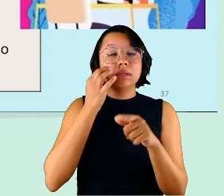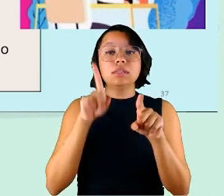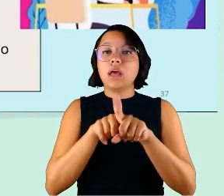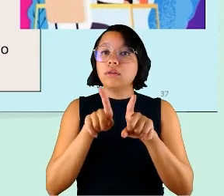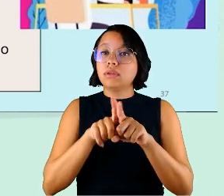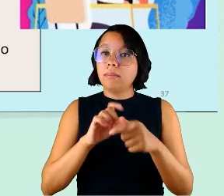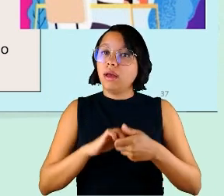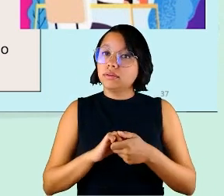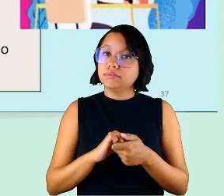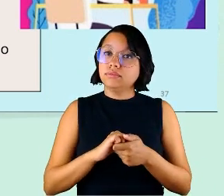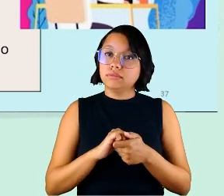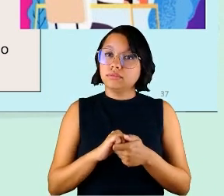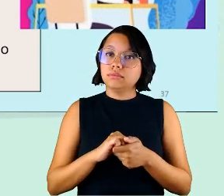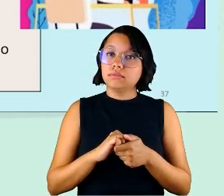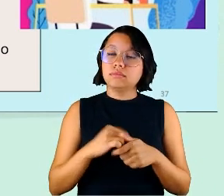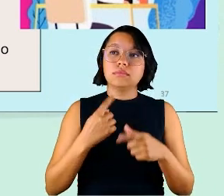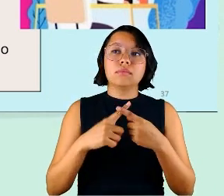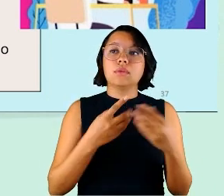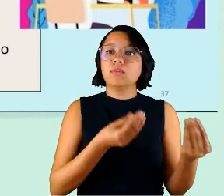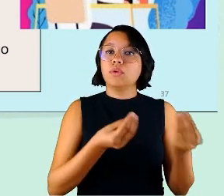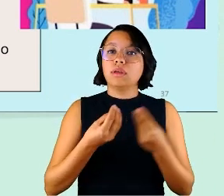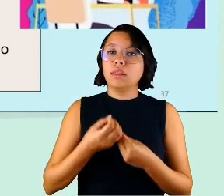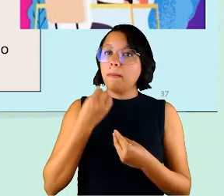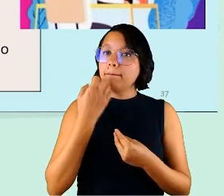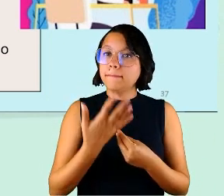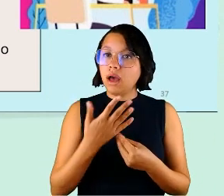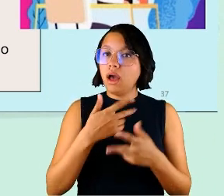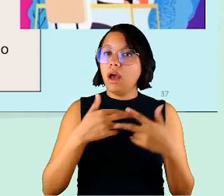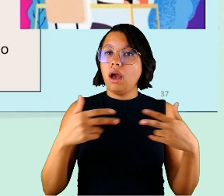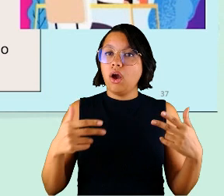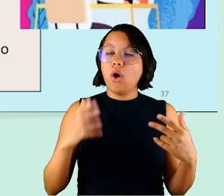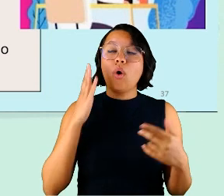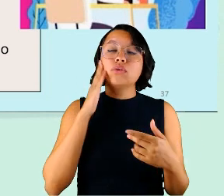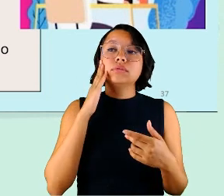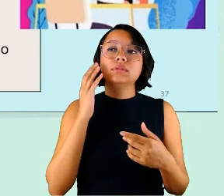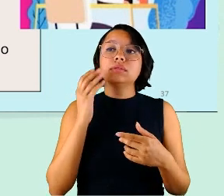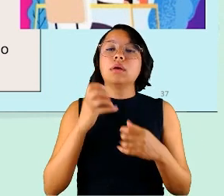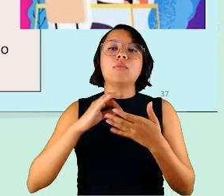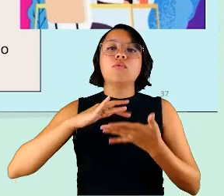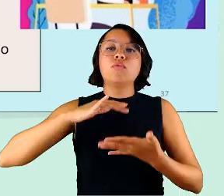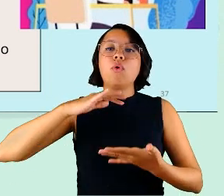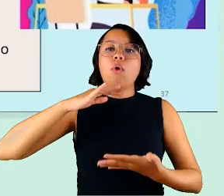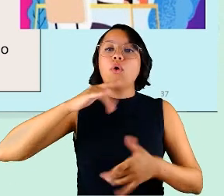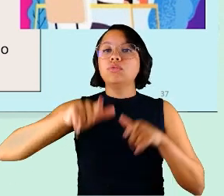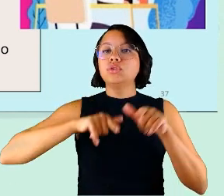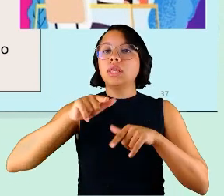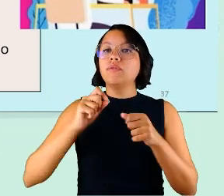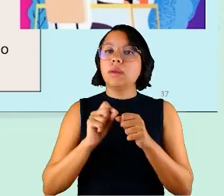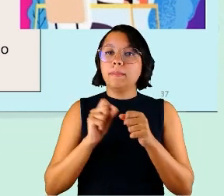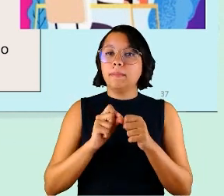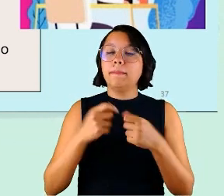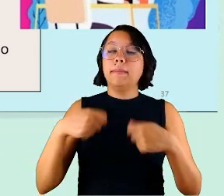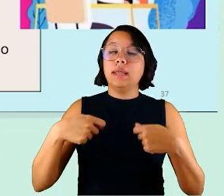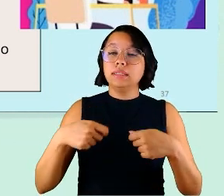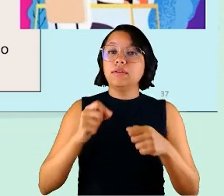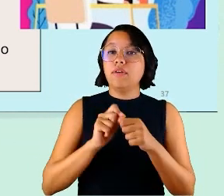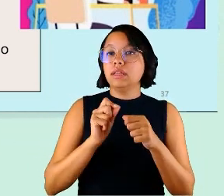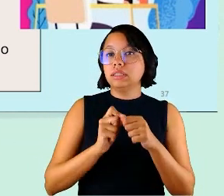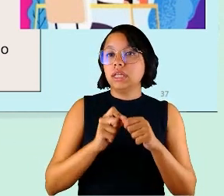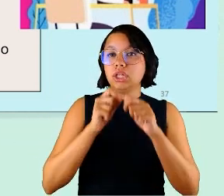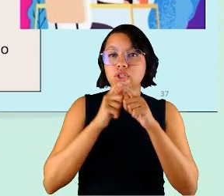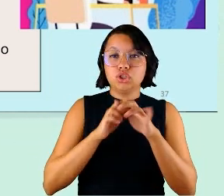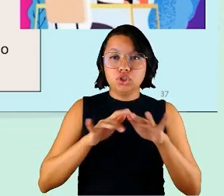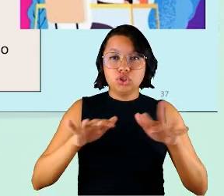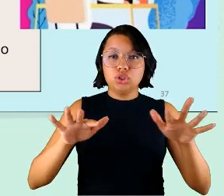então porque traz benefícios quando a gente sabe qual o volume de tarefas que a gente precisa distribuir o que é